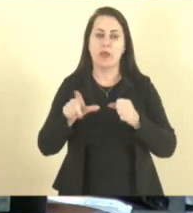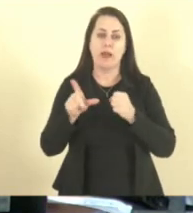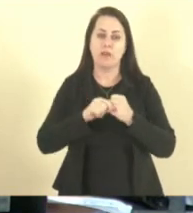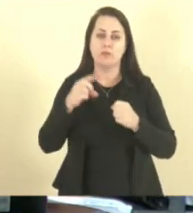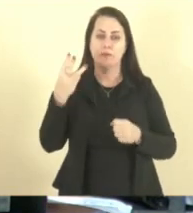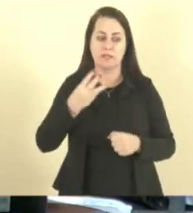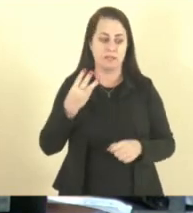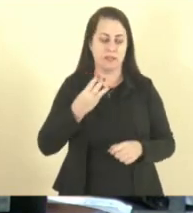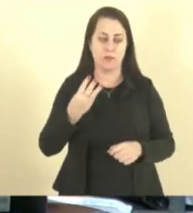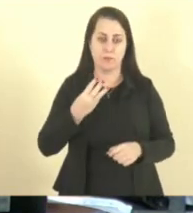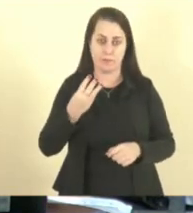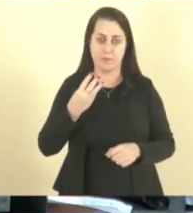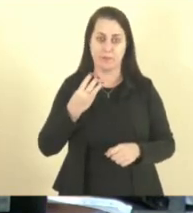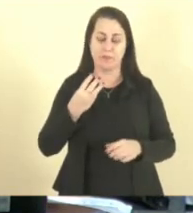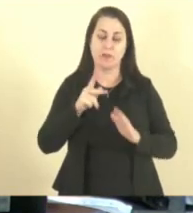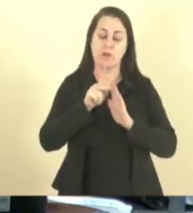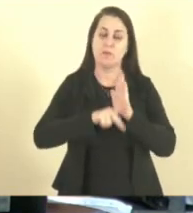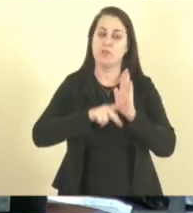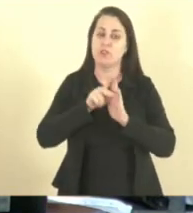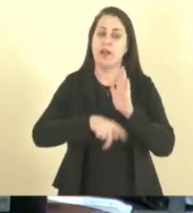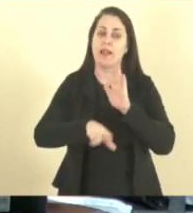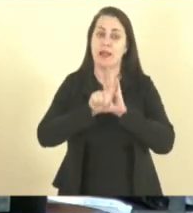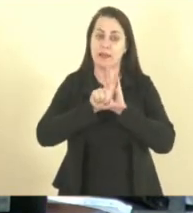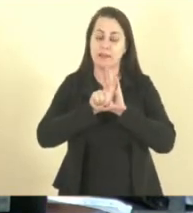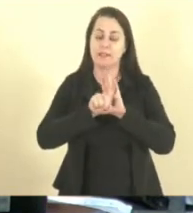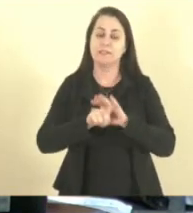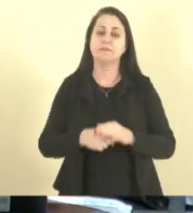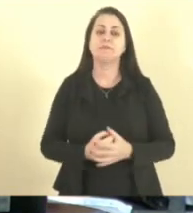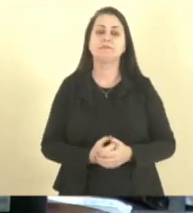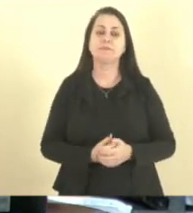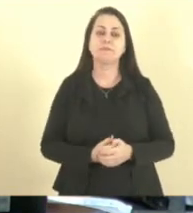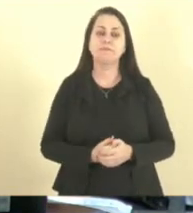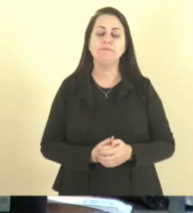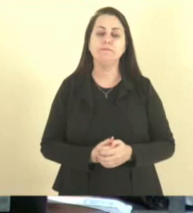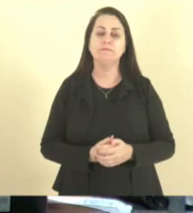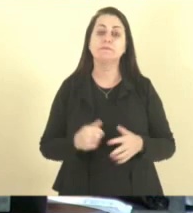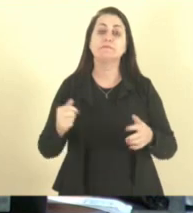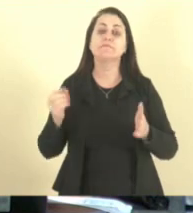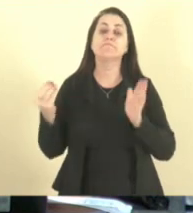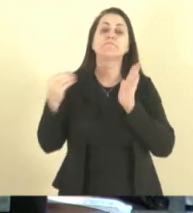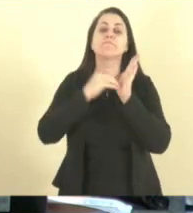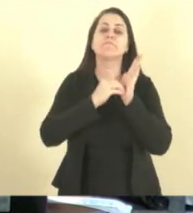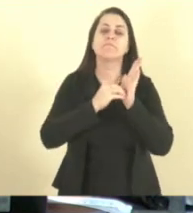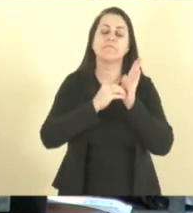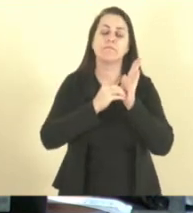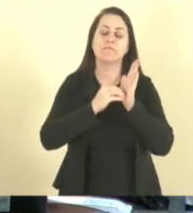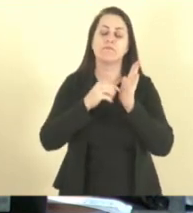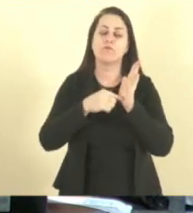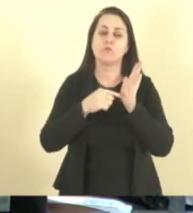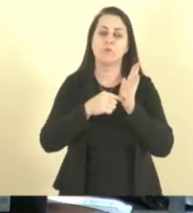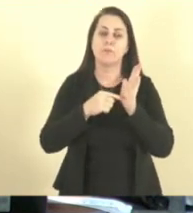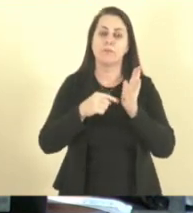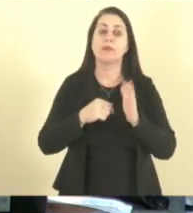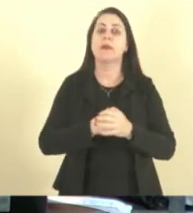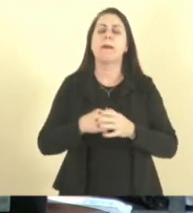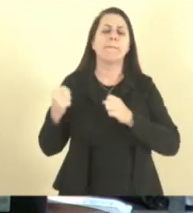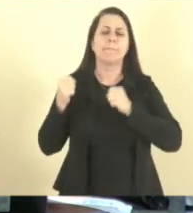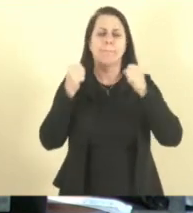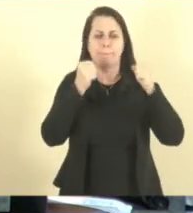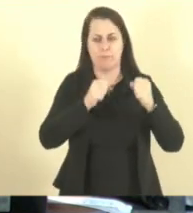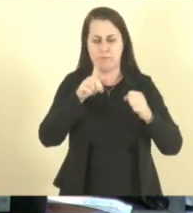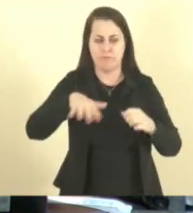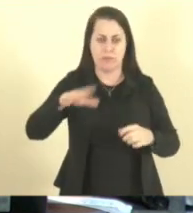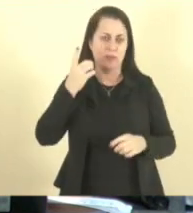projeto de lei e está colocando a seguinte redação no artigo 3º. O Poder Executivo